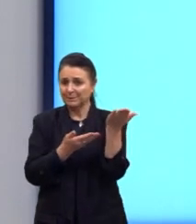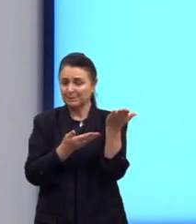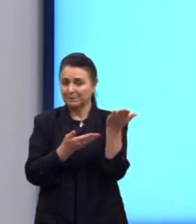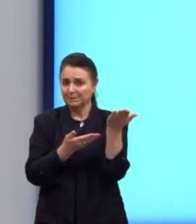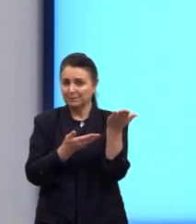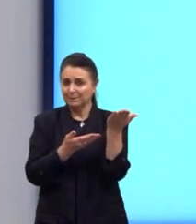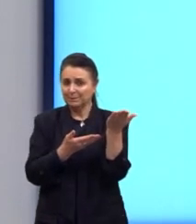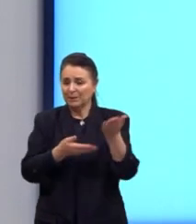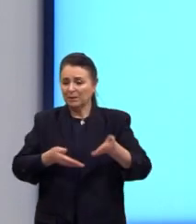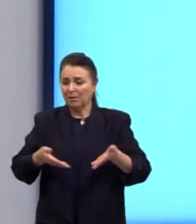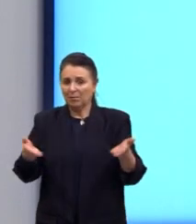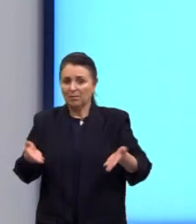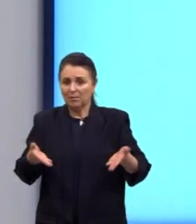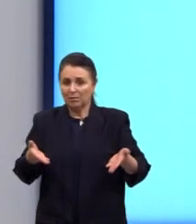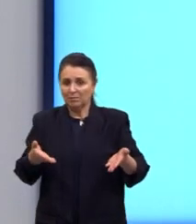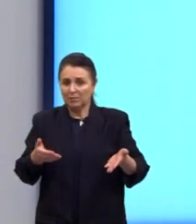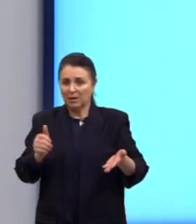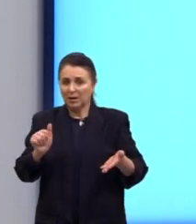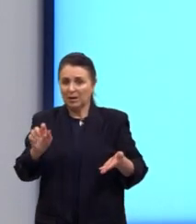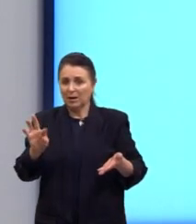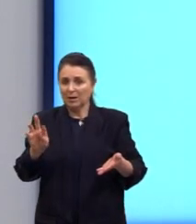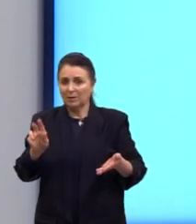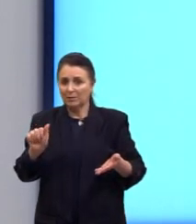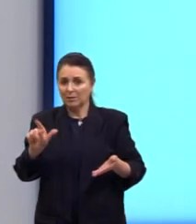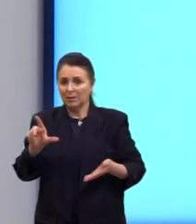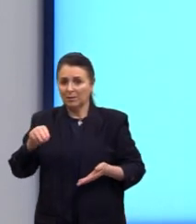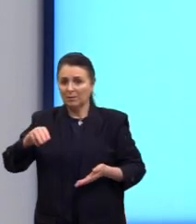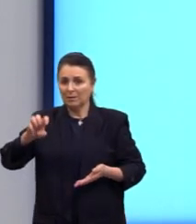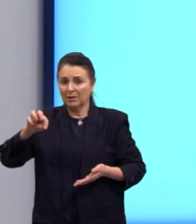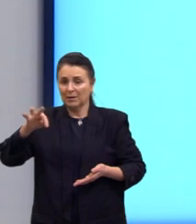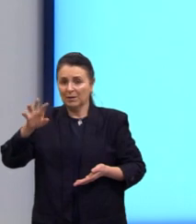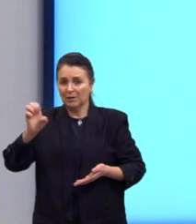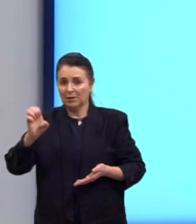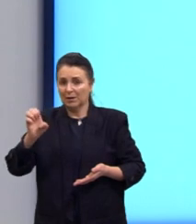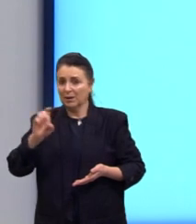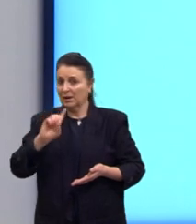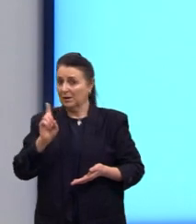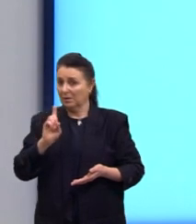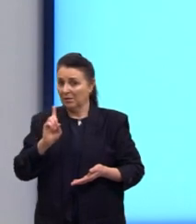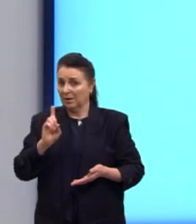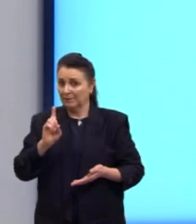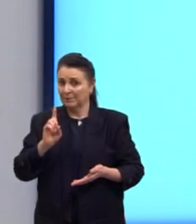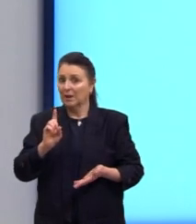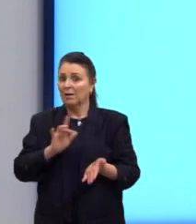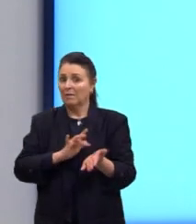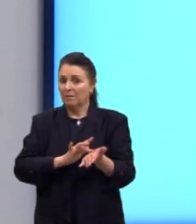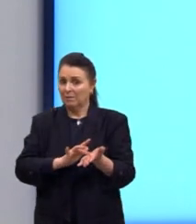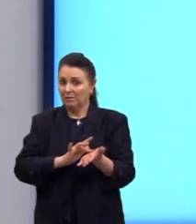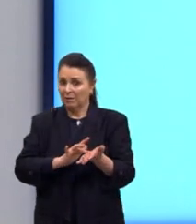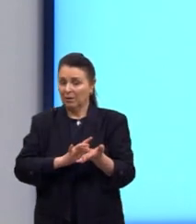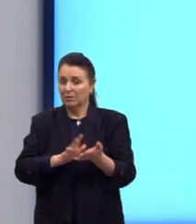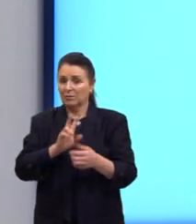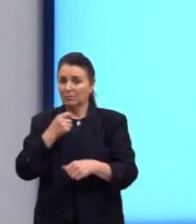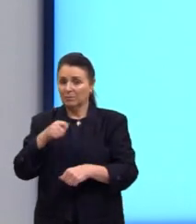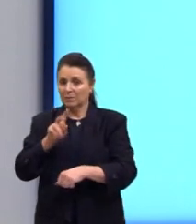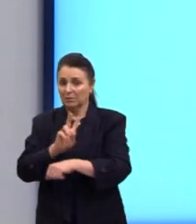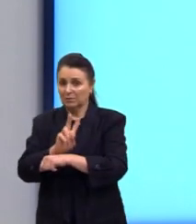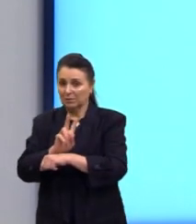atualmente, mas não é o atualmente. O actually, ele é um falso cognato, né? Que é o na verdade.